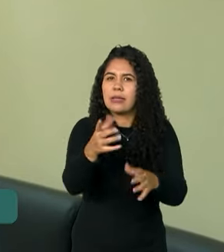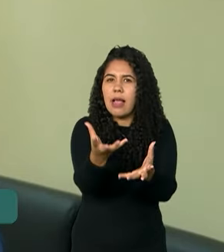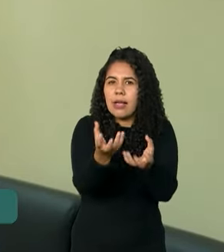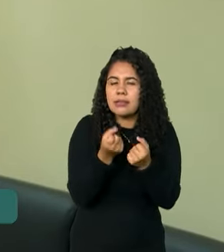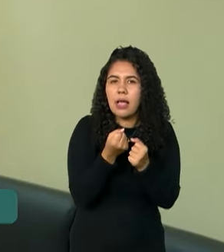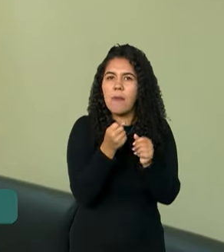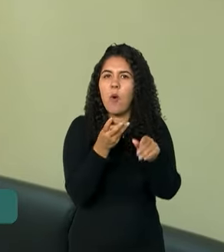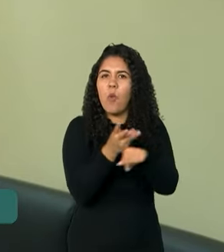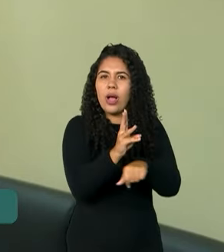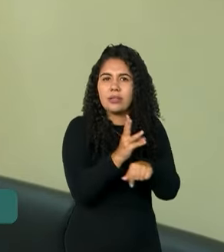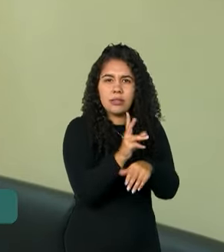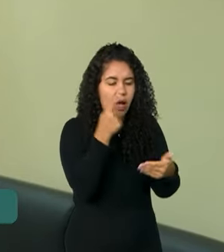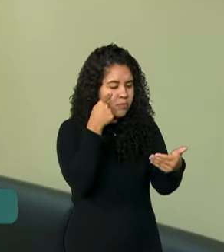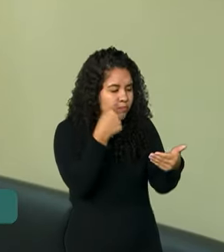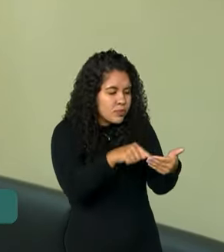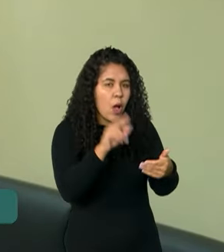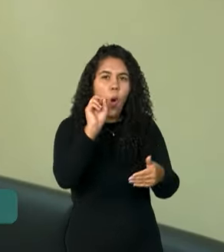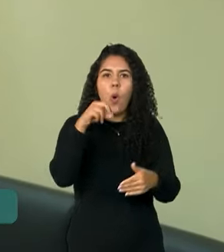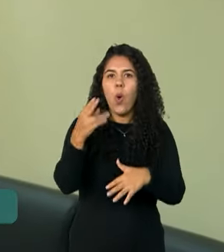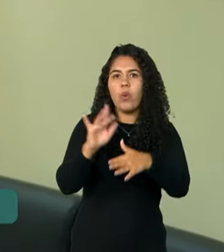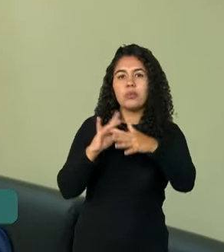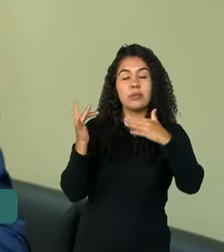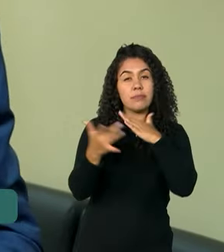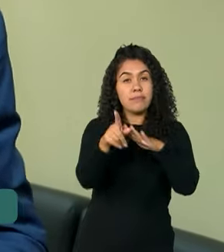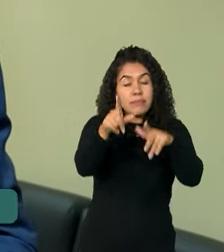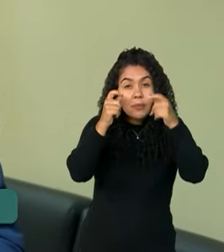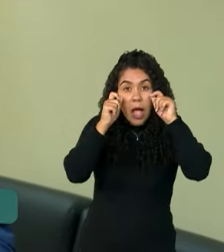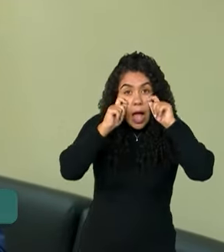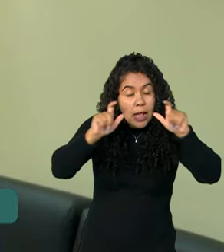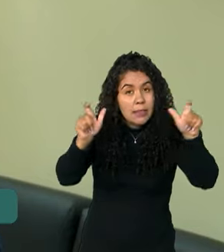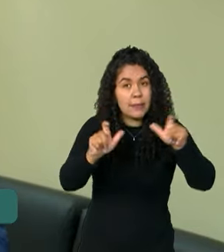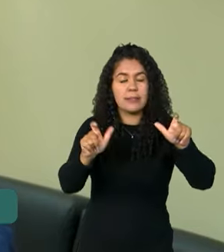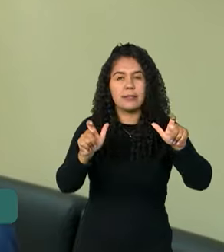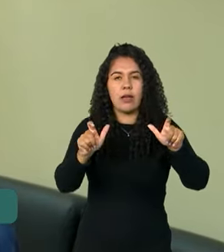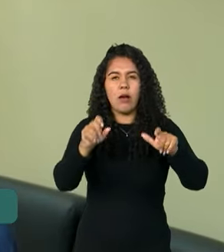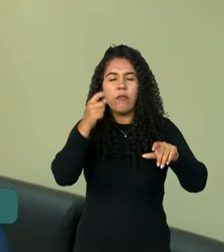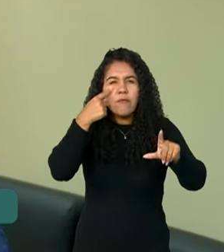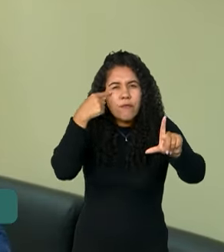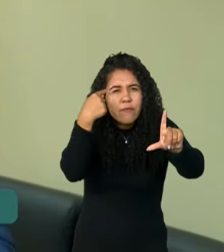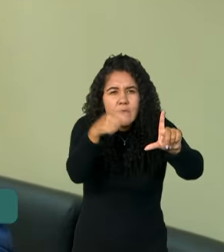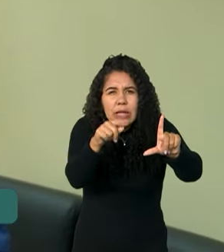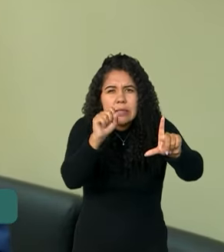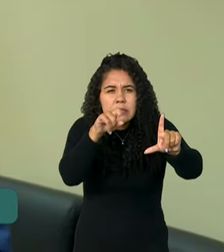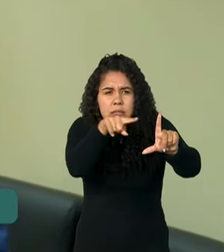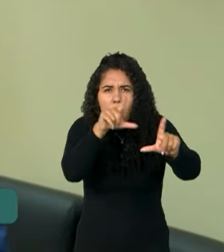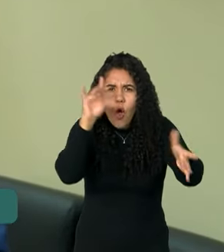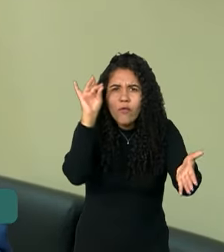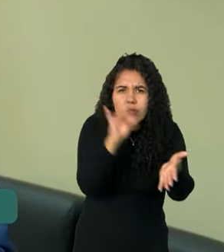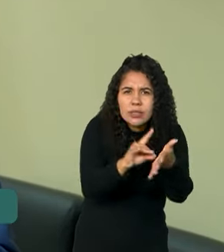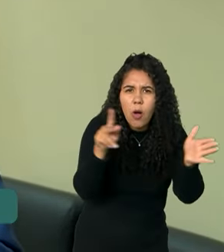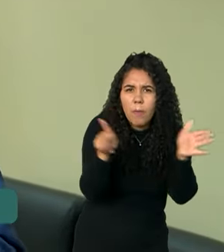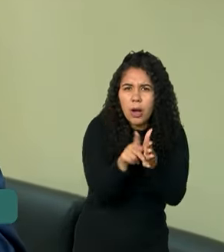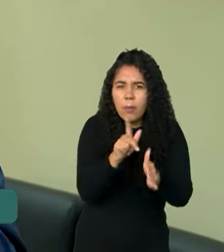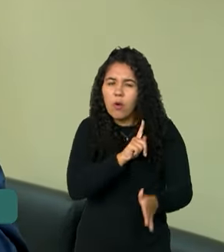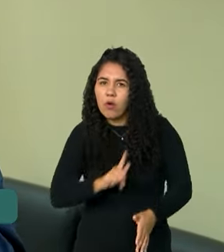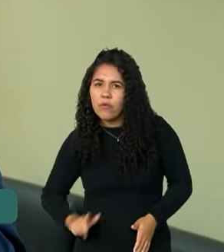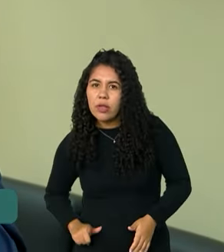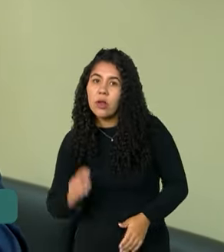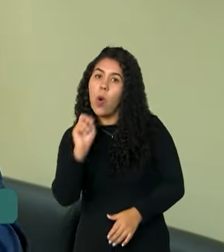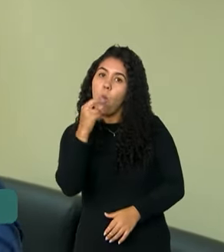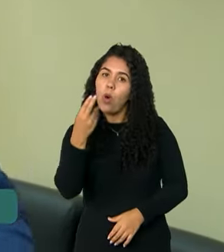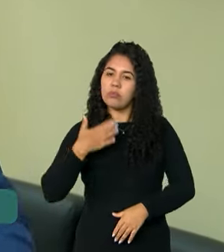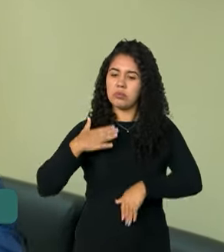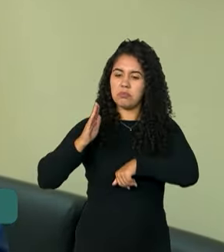e redes sociais. Preste atenção se a postagem está no canal oficial do governo ou da minha